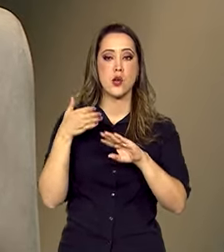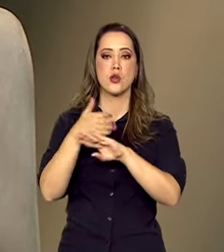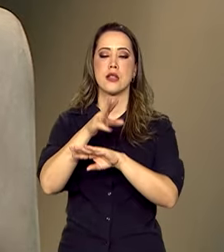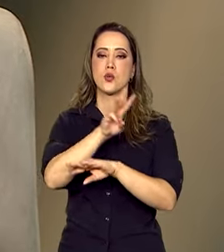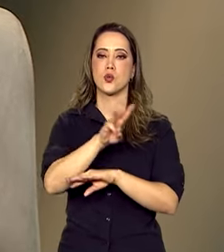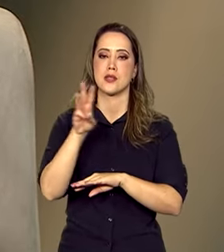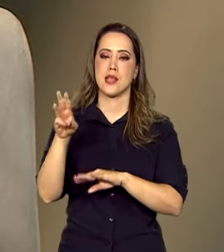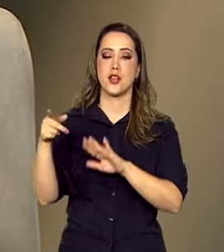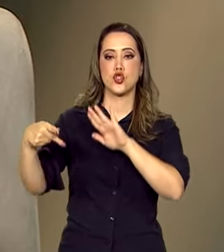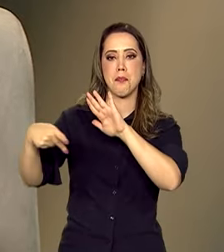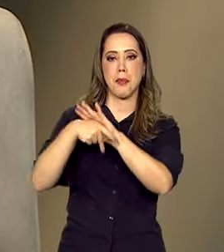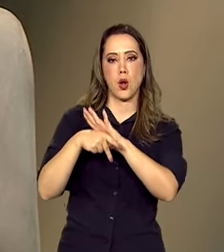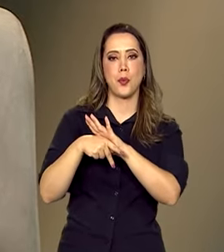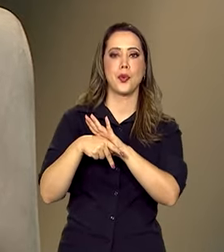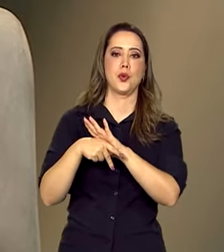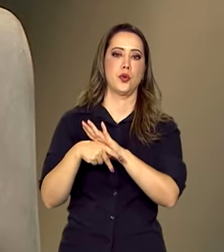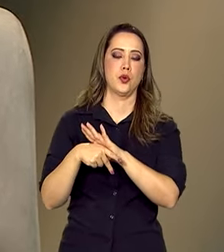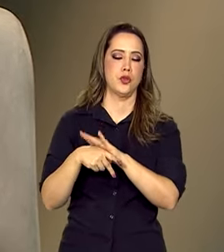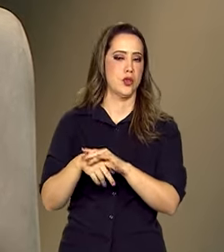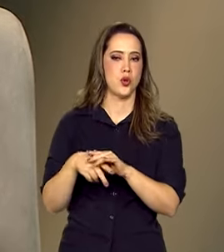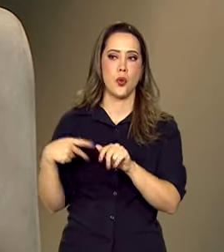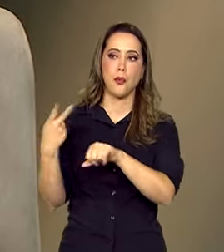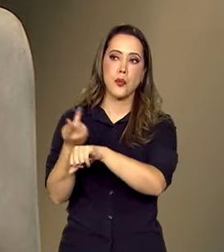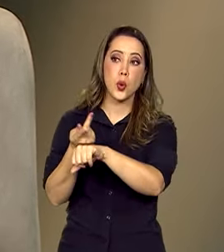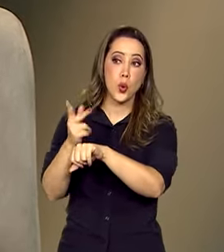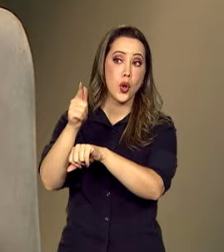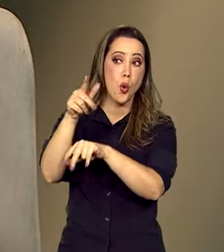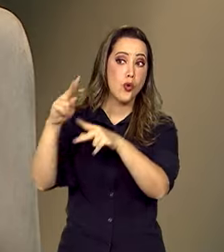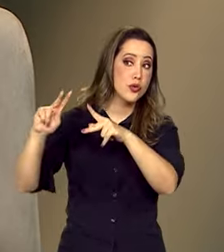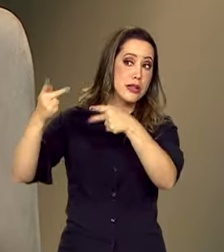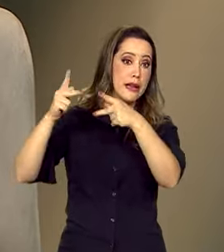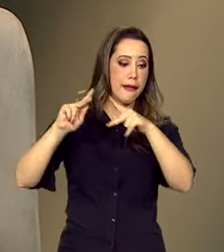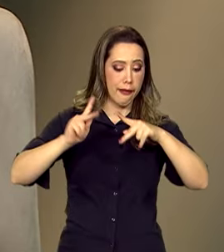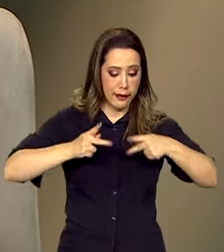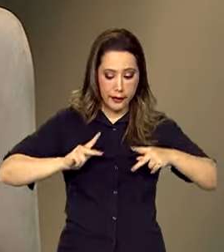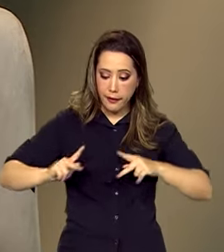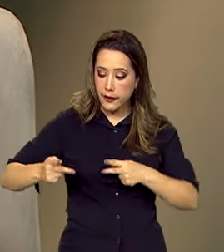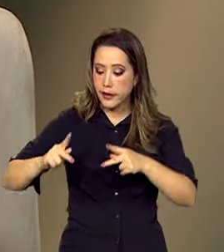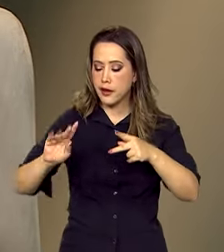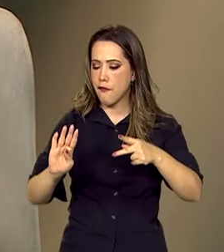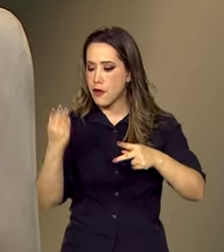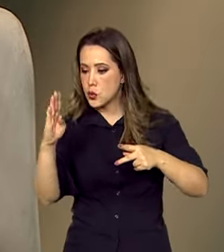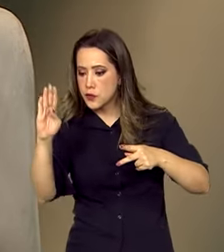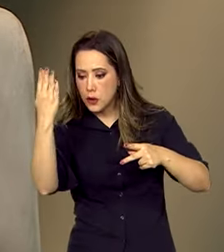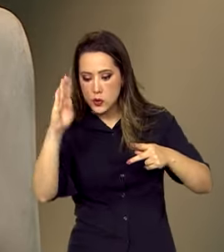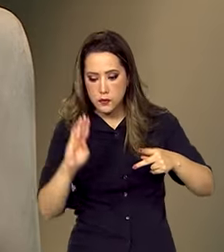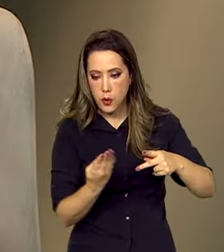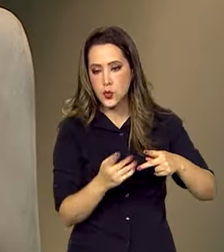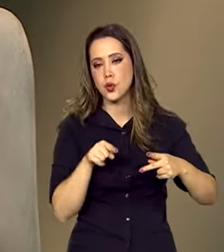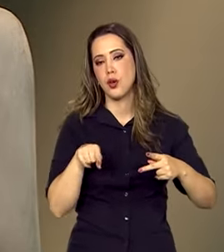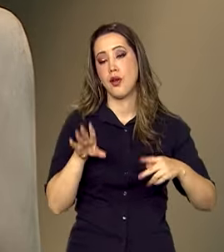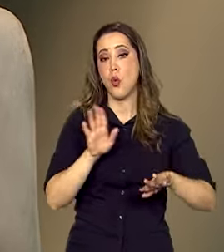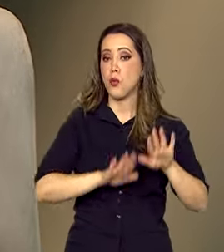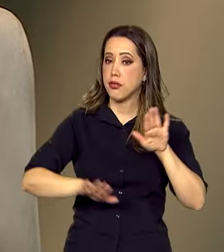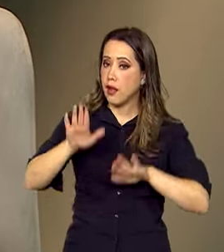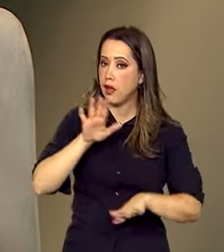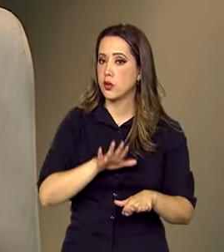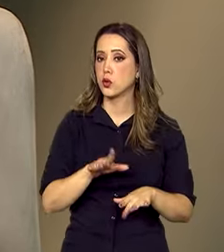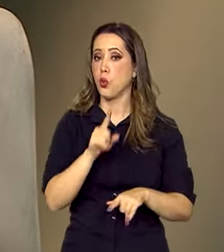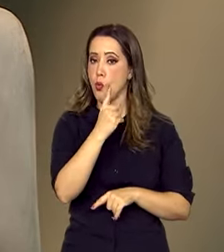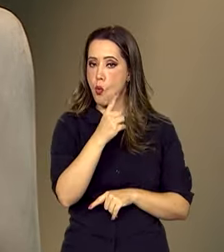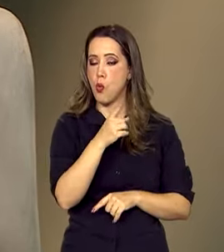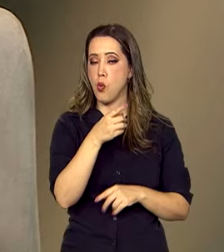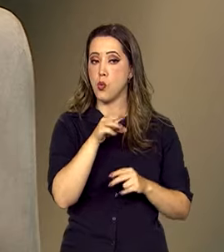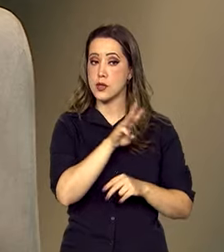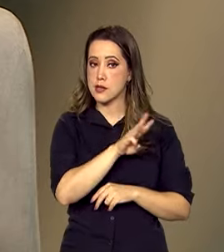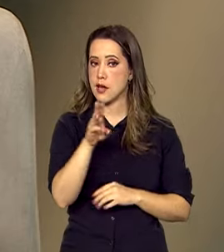deixe direcionar. Direcionar, porque são muitos os anúncios falsos. E uma das funcionalidades desses anúncios